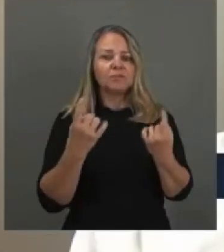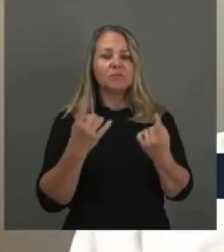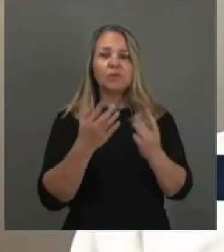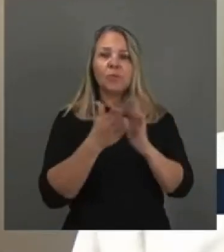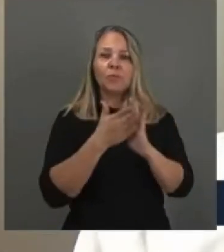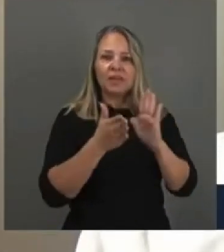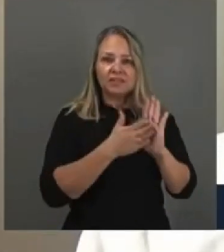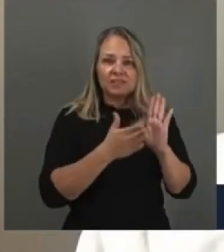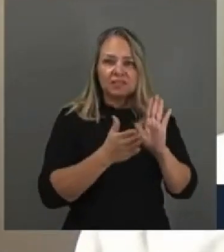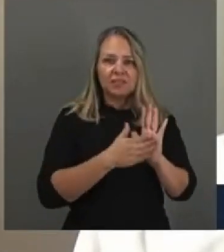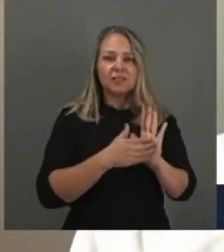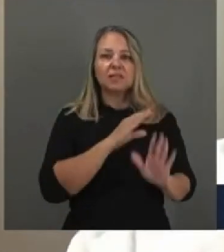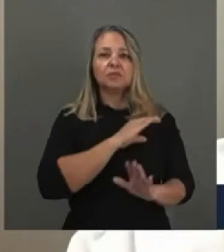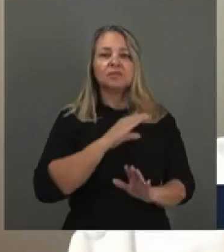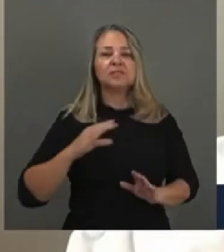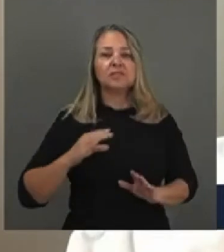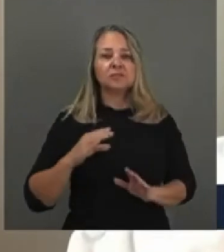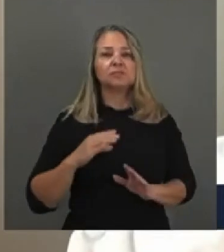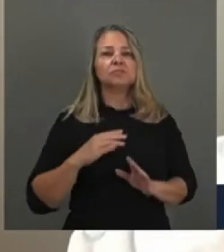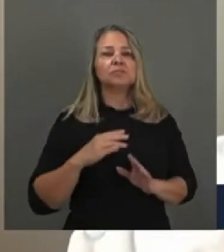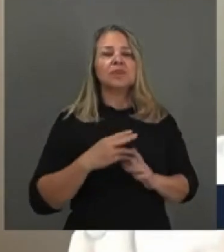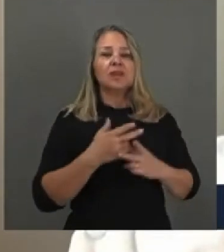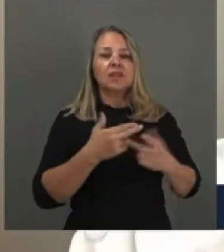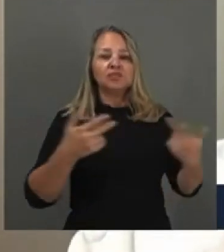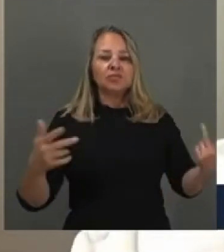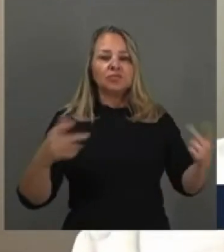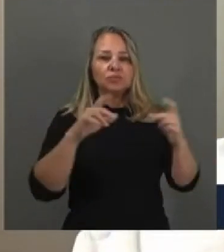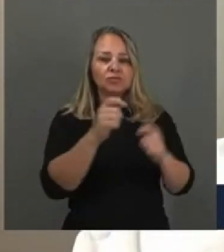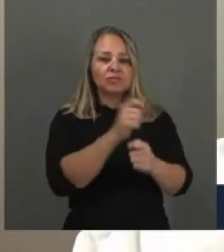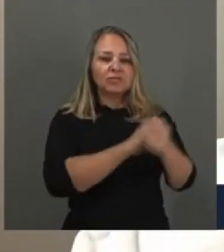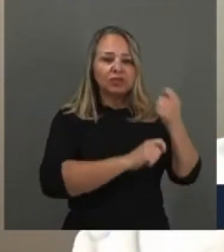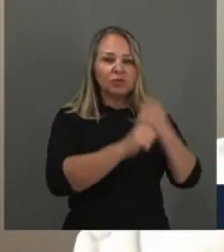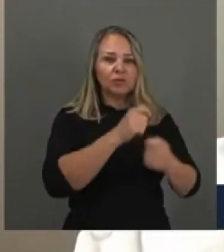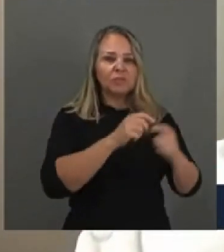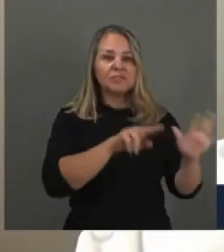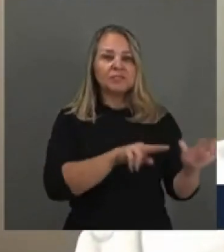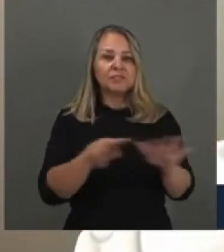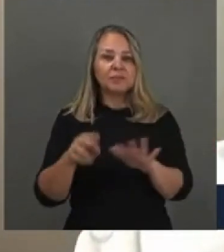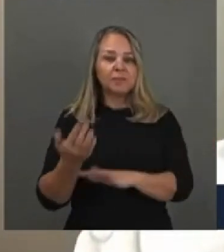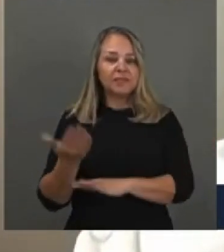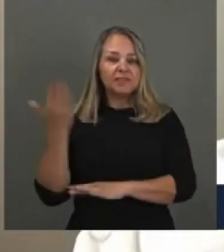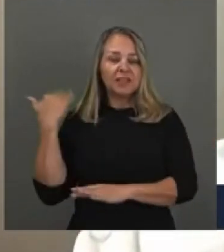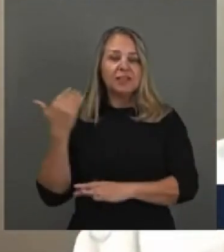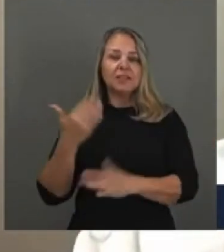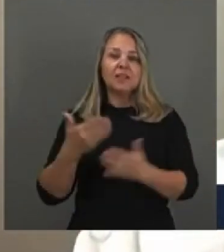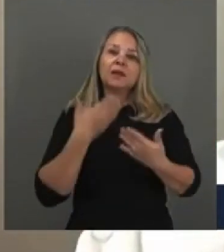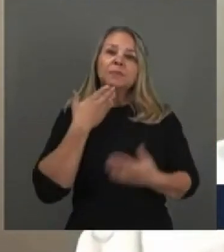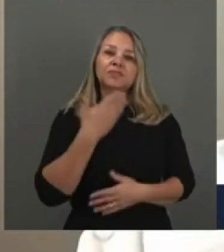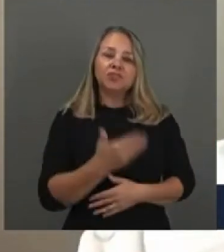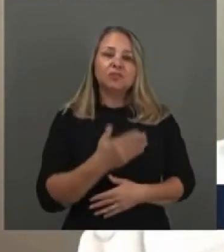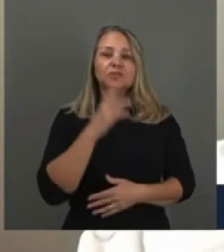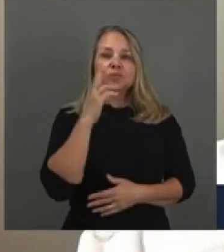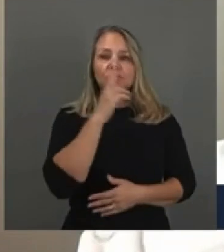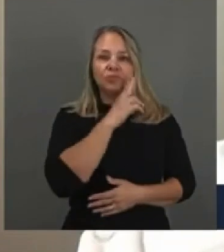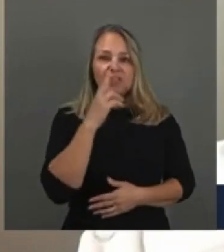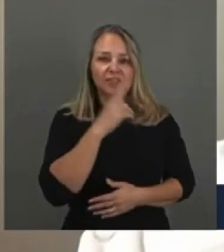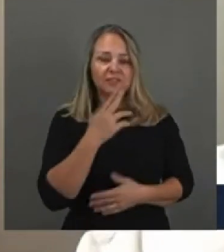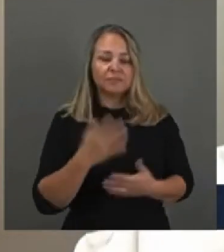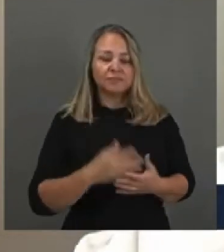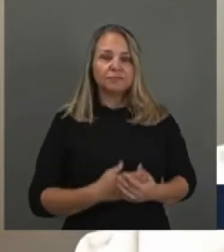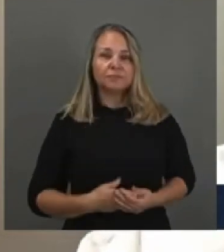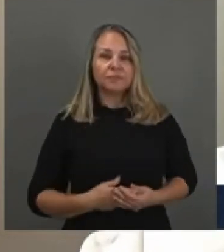na Comissão de Assuntos Econômicos, na semana passada, e lá nós pedimos a urgência. se trata de um